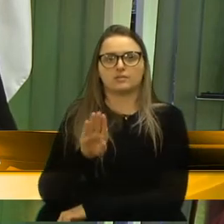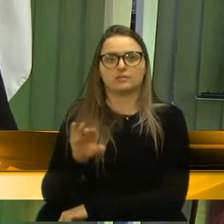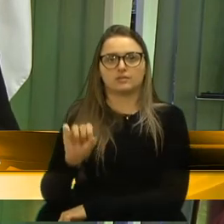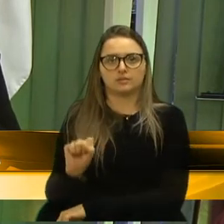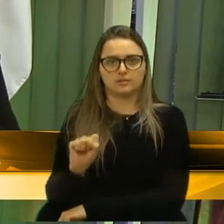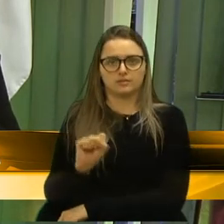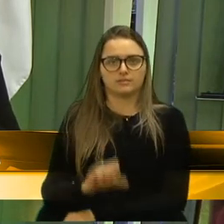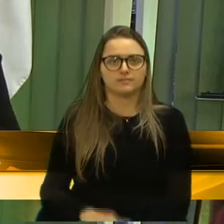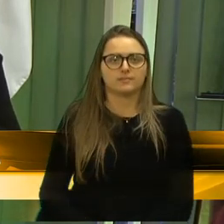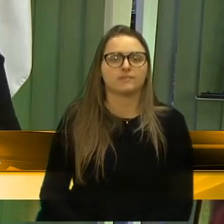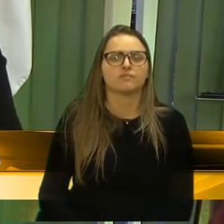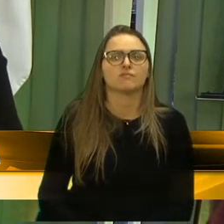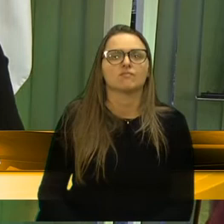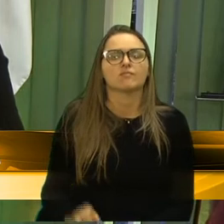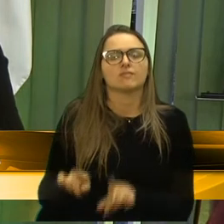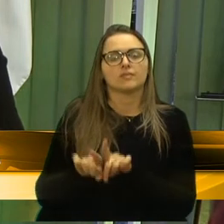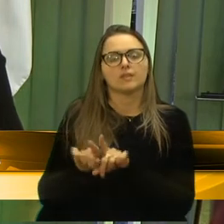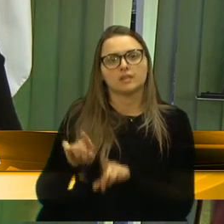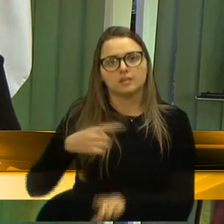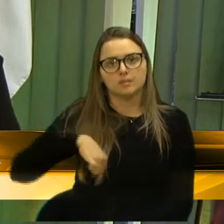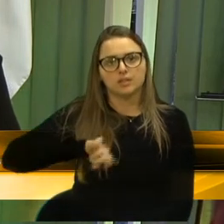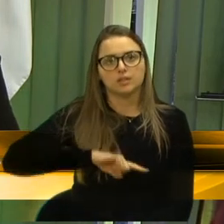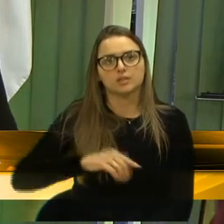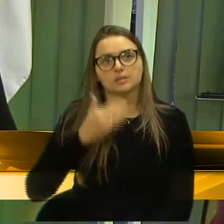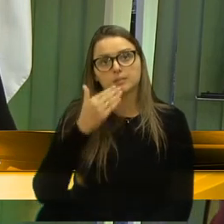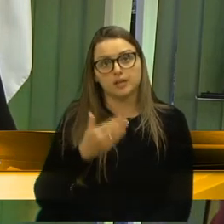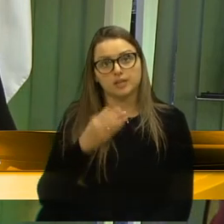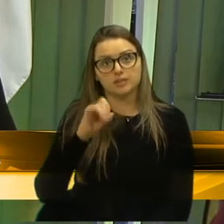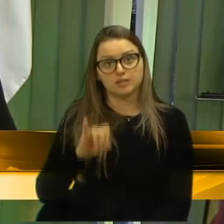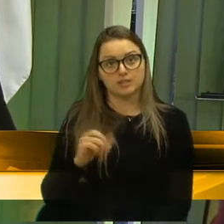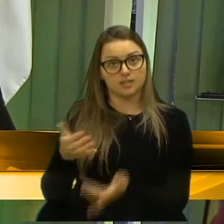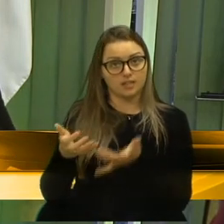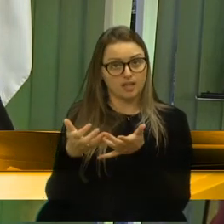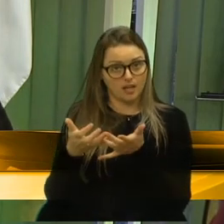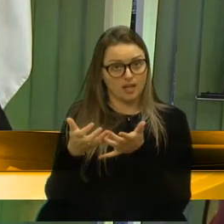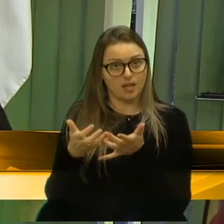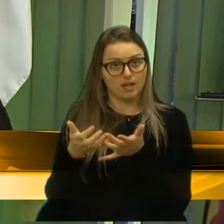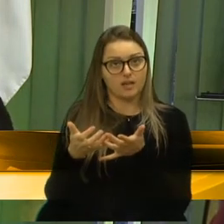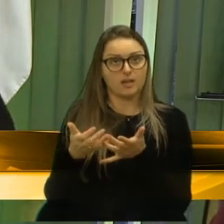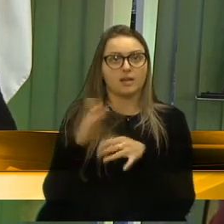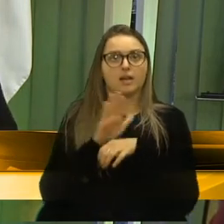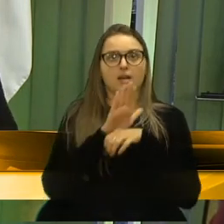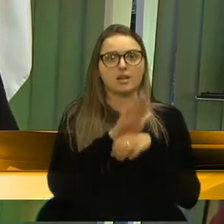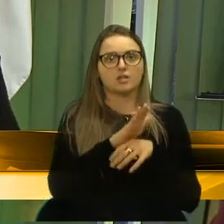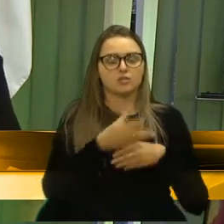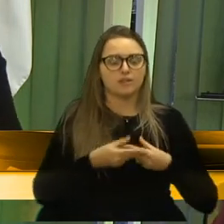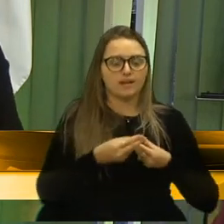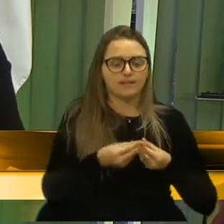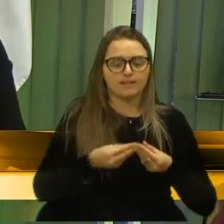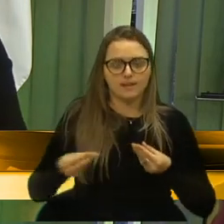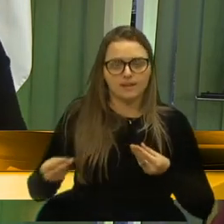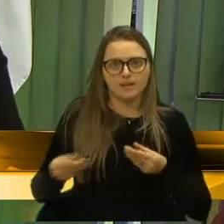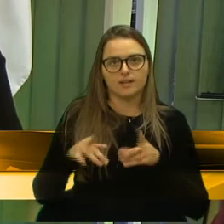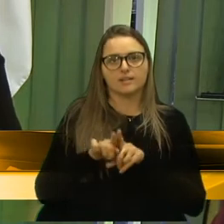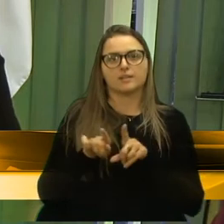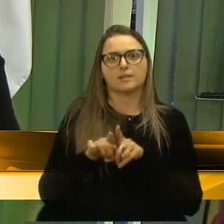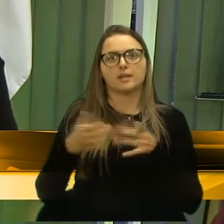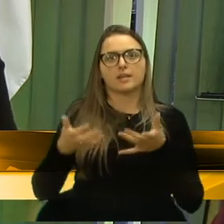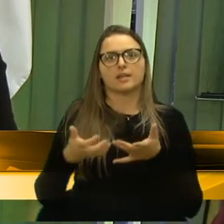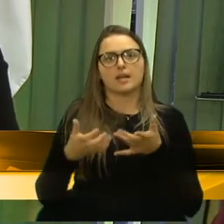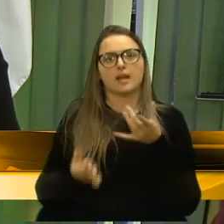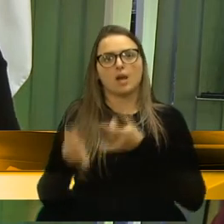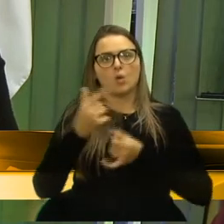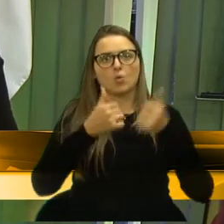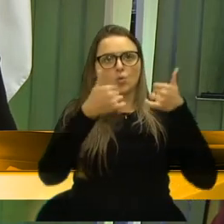farmácias... E a gente pede, então, quem quiser também nos ajudar nessa distribuição e quiser pegar algum